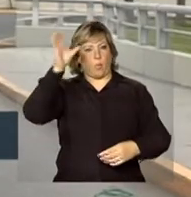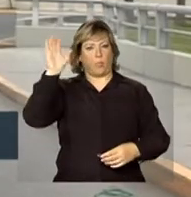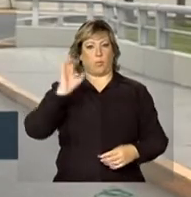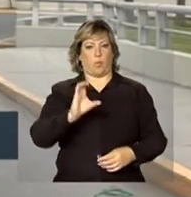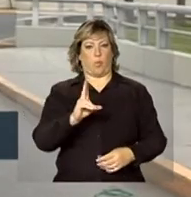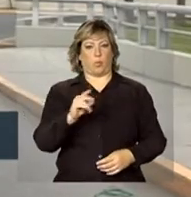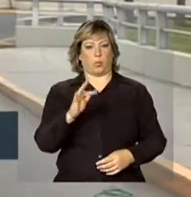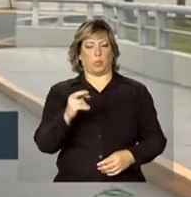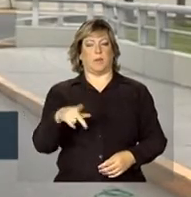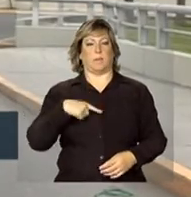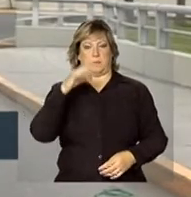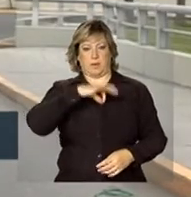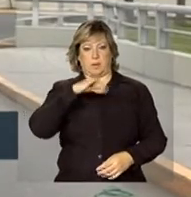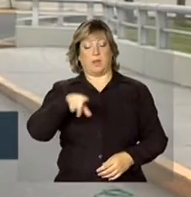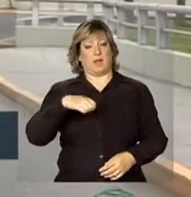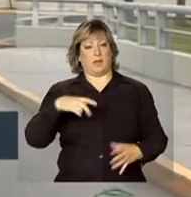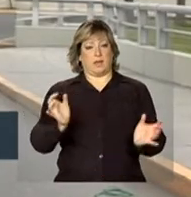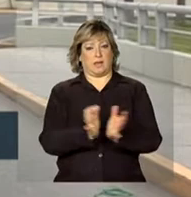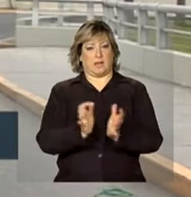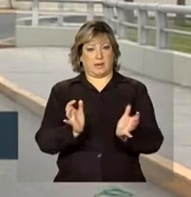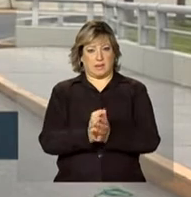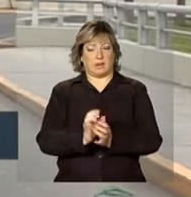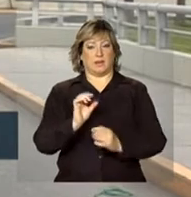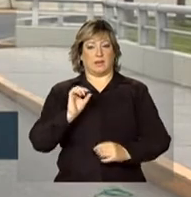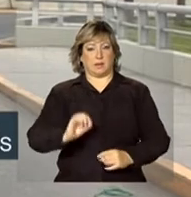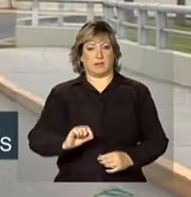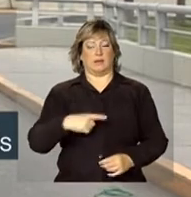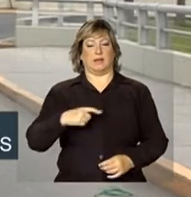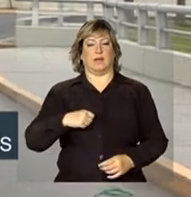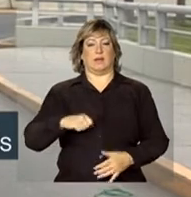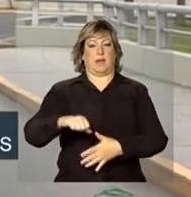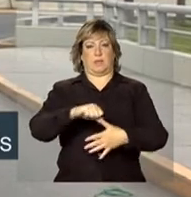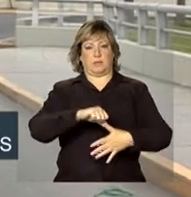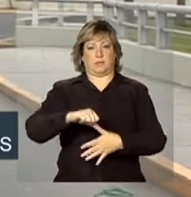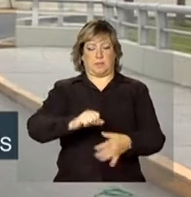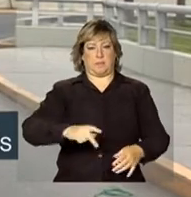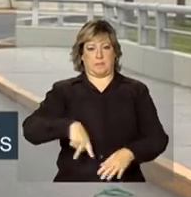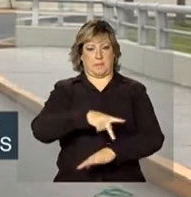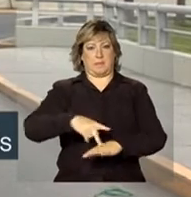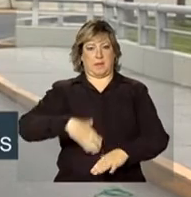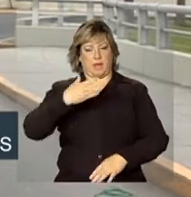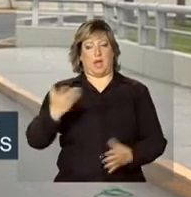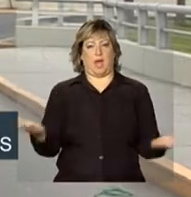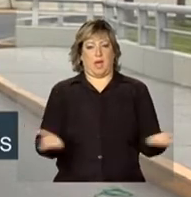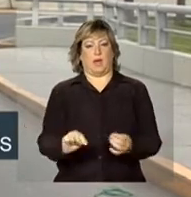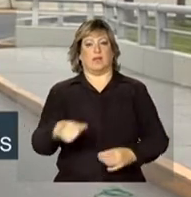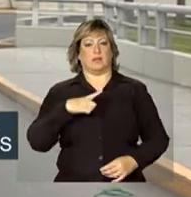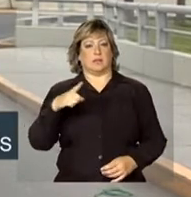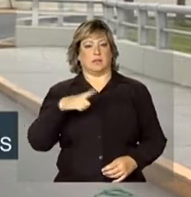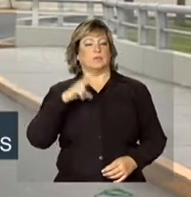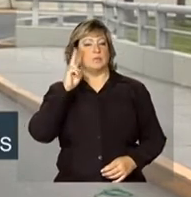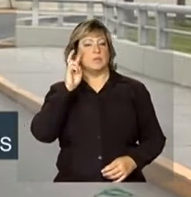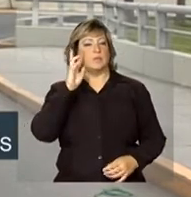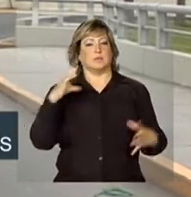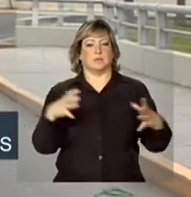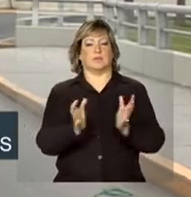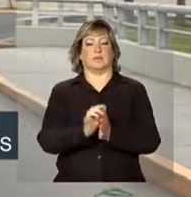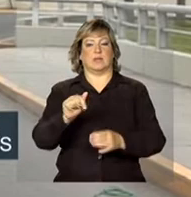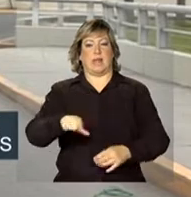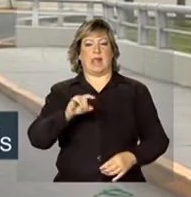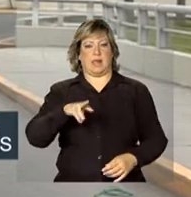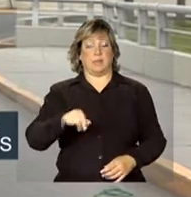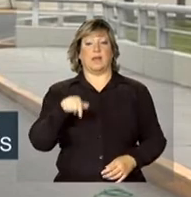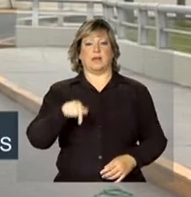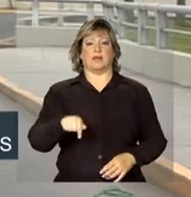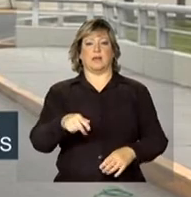da terceira cúpula América do Sul, países árabes, que acontece nesta segunda e terça-feira aqui em Lima. O trânsito para veículos